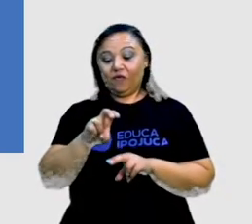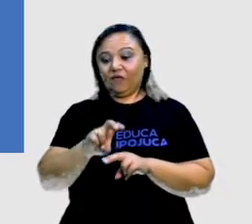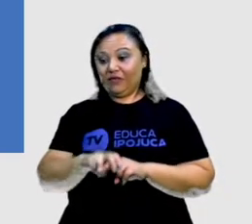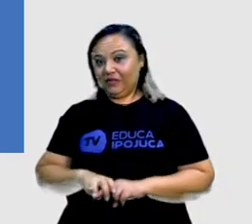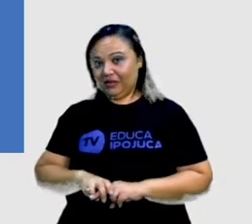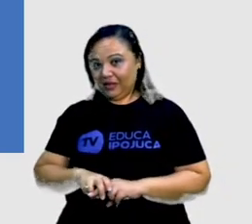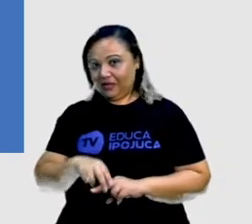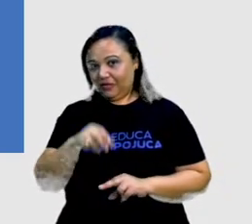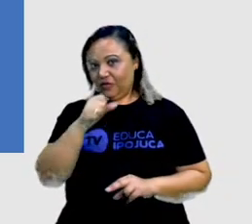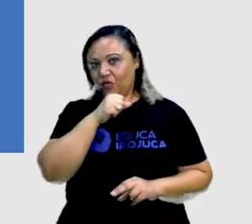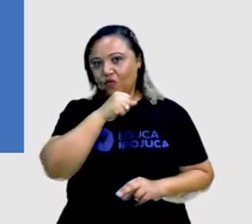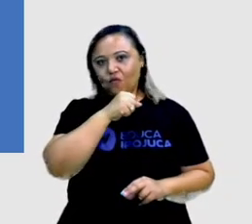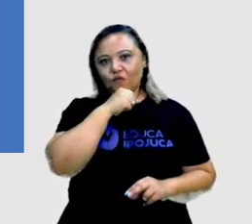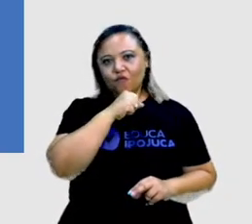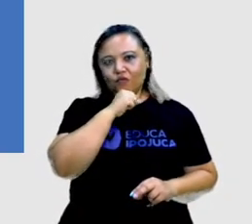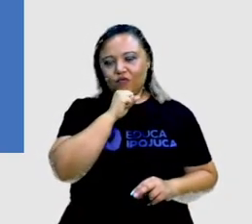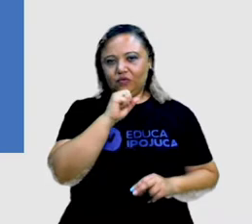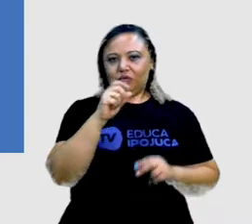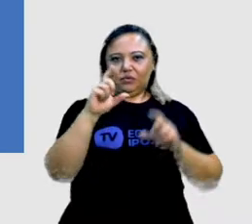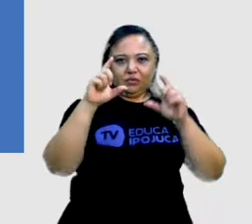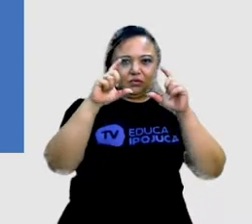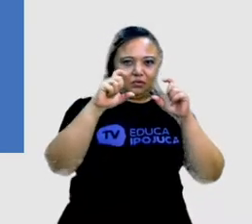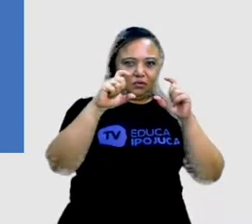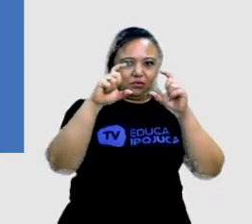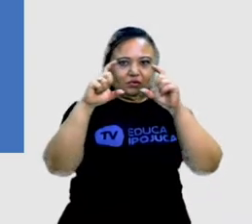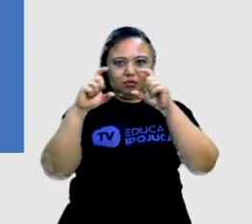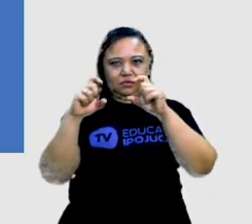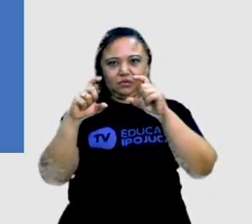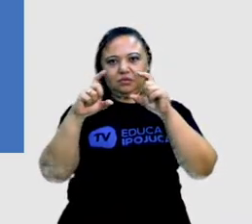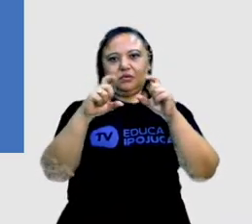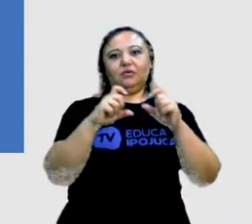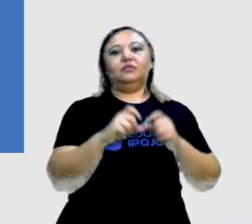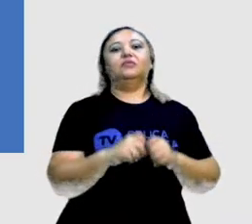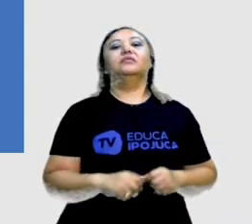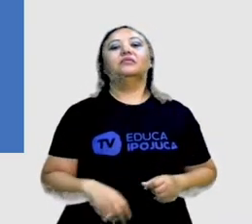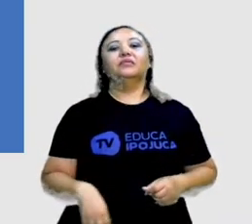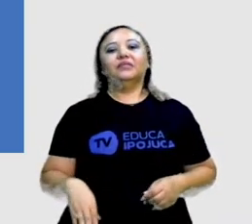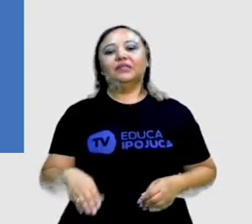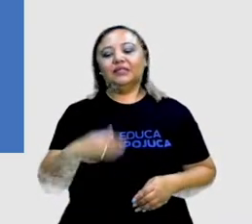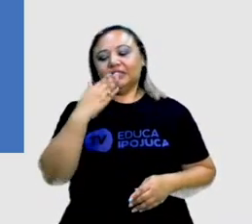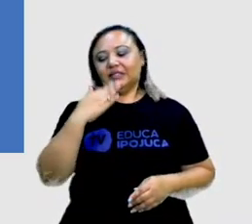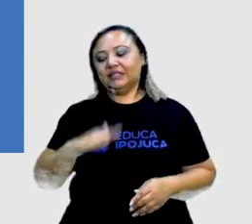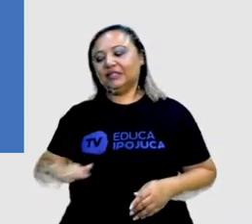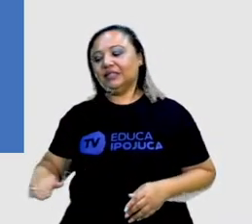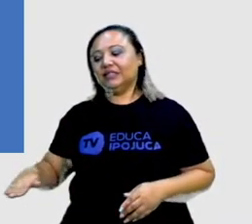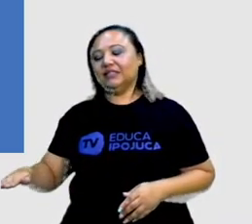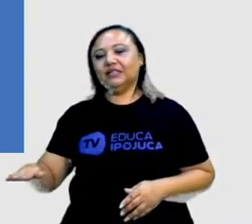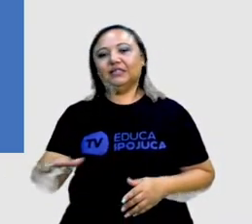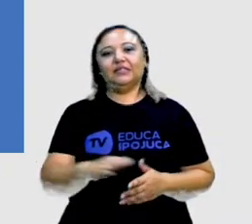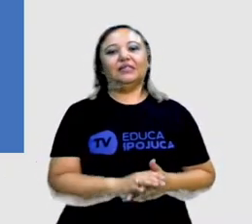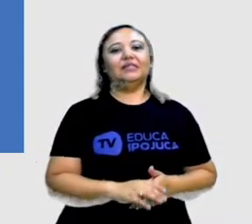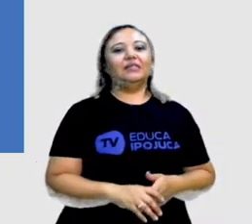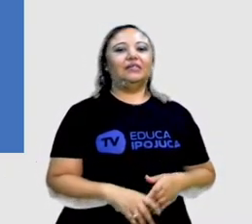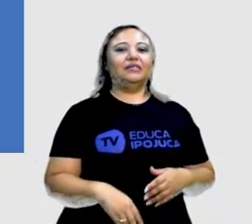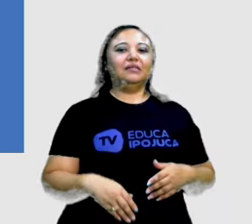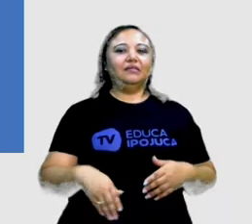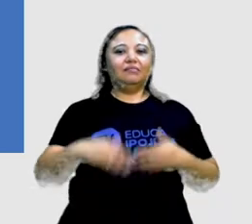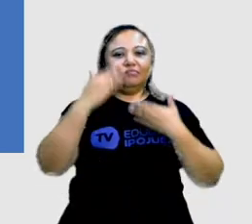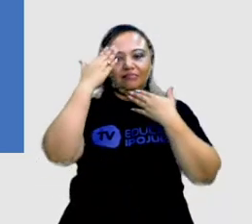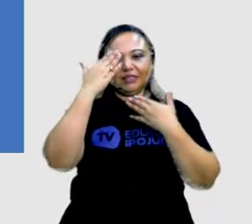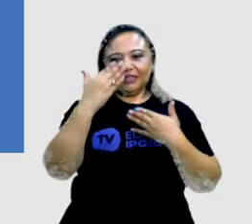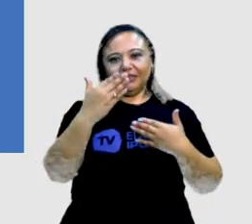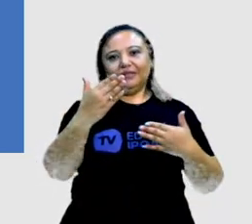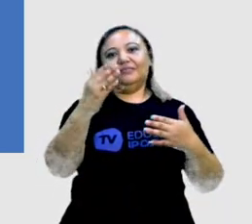todas as fotos que podia. Meu pai ao lado dos netos e rodeado de crianças de todas as cores. Agradeci pelo momento